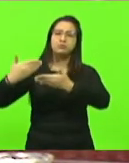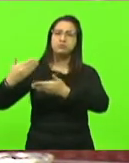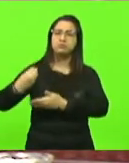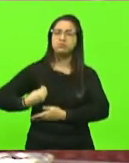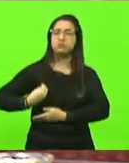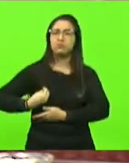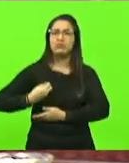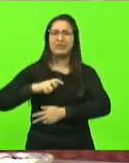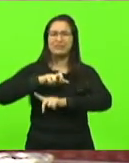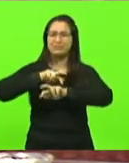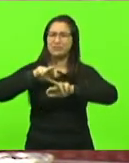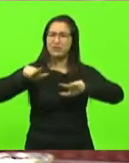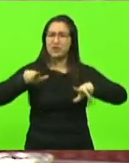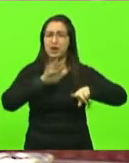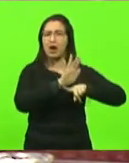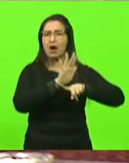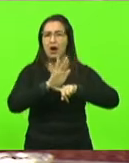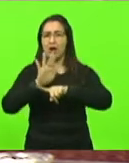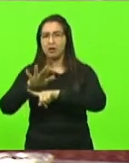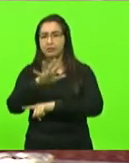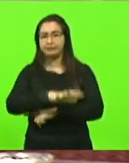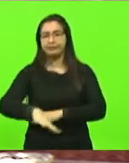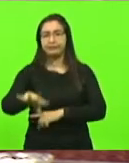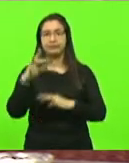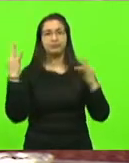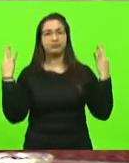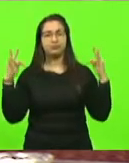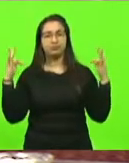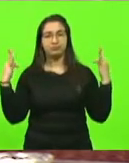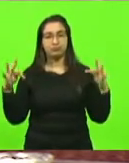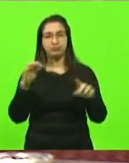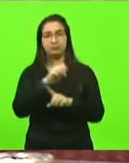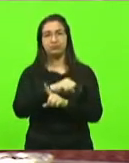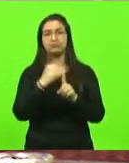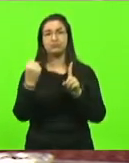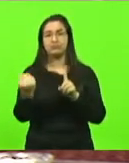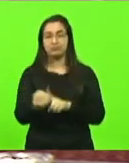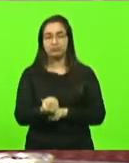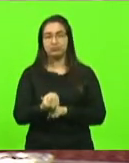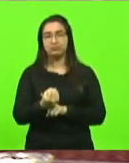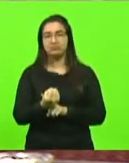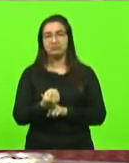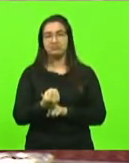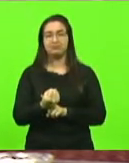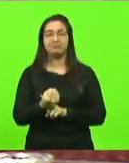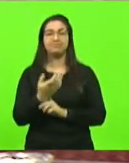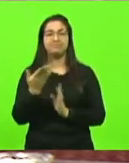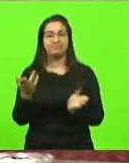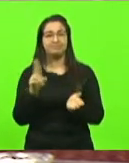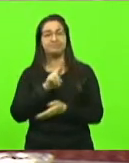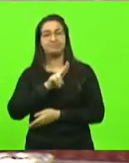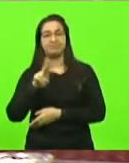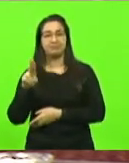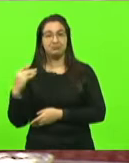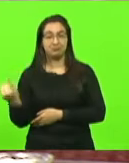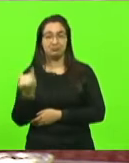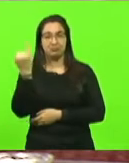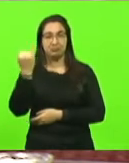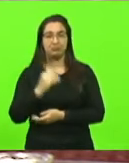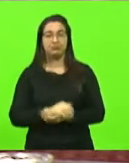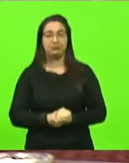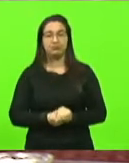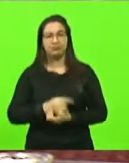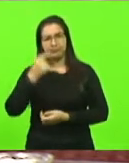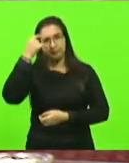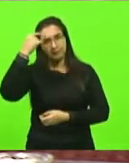contribuições para a área do turismo, área social, enfim, um nome digno. E quero aqui lembrar